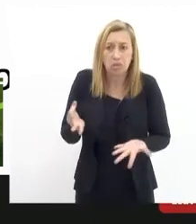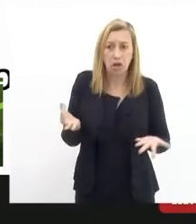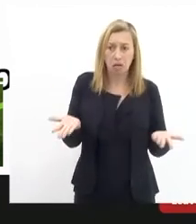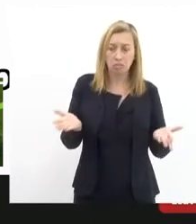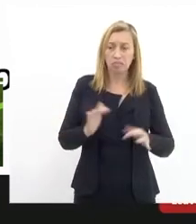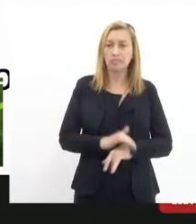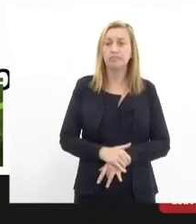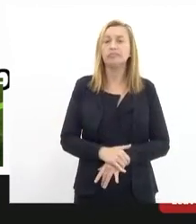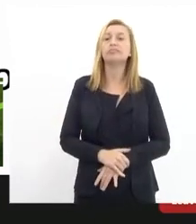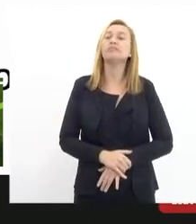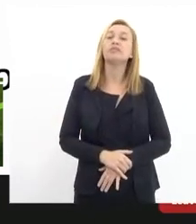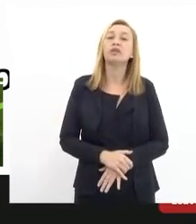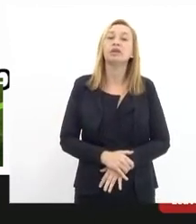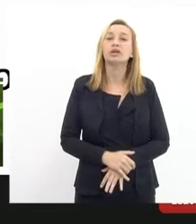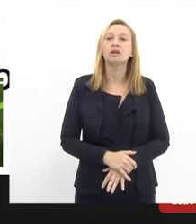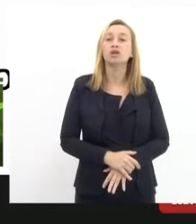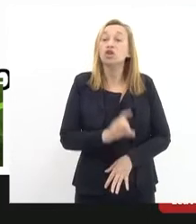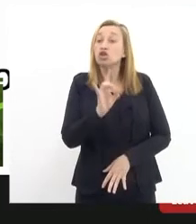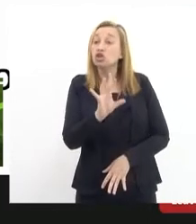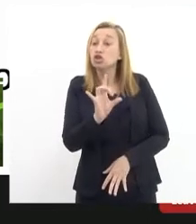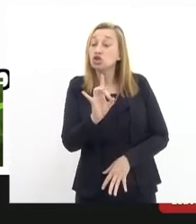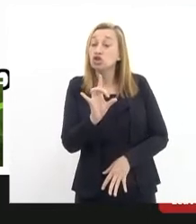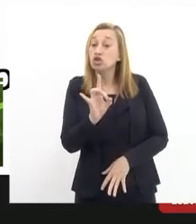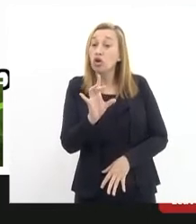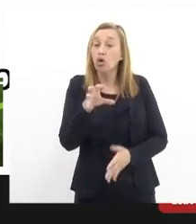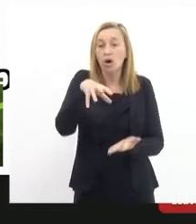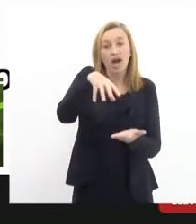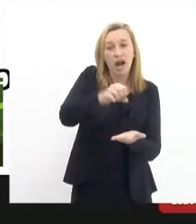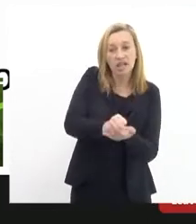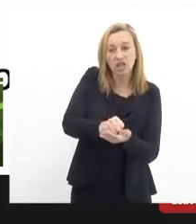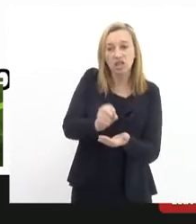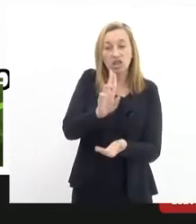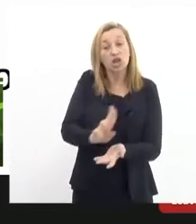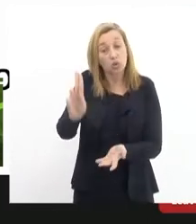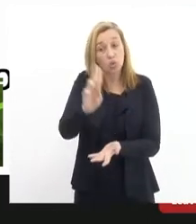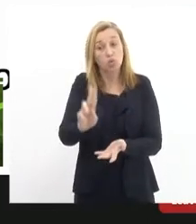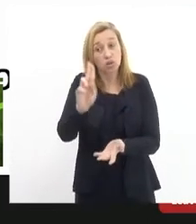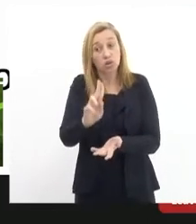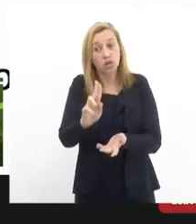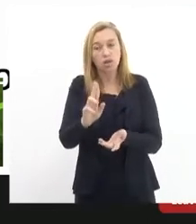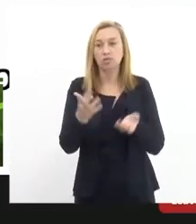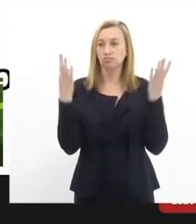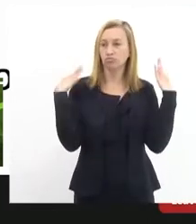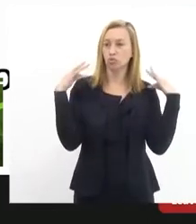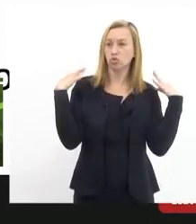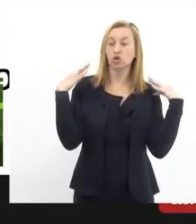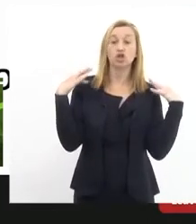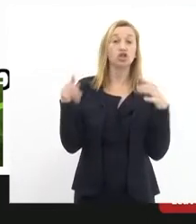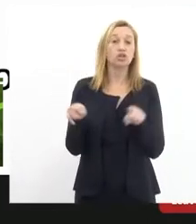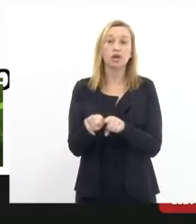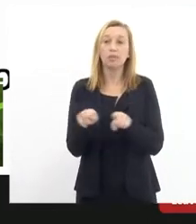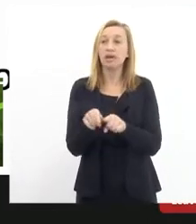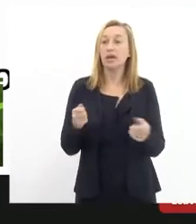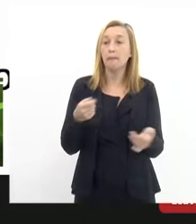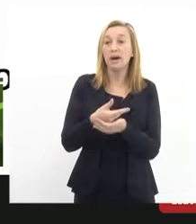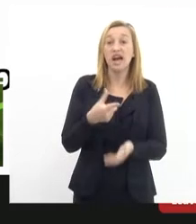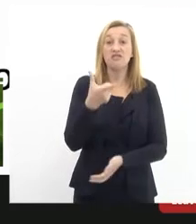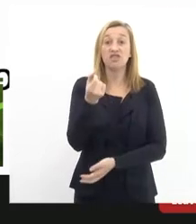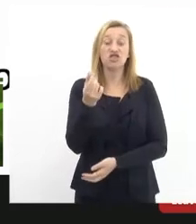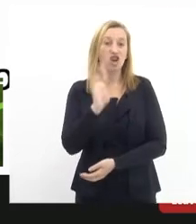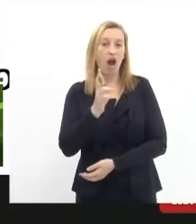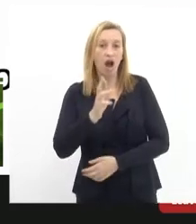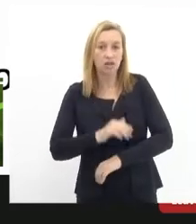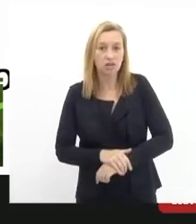e são só os cadastrados. E o turista também tem que pagar 20 reais